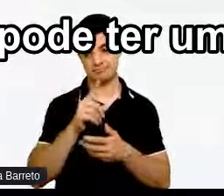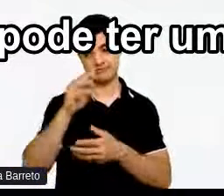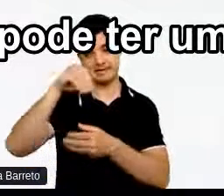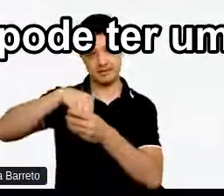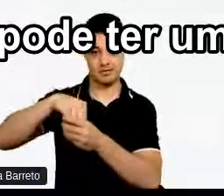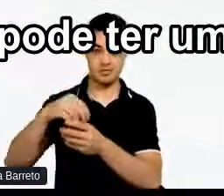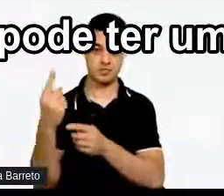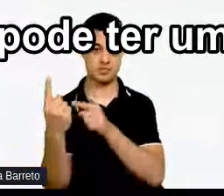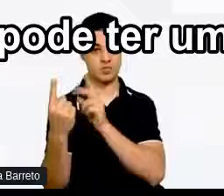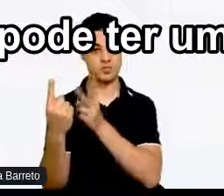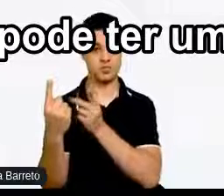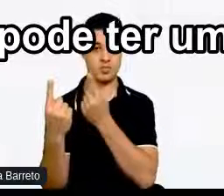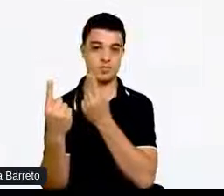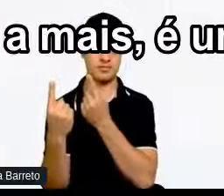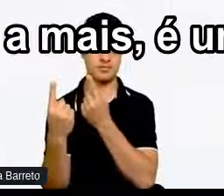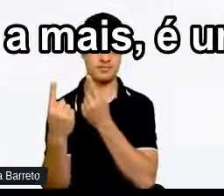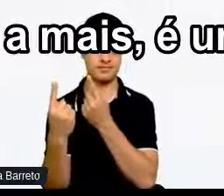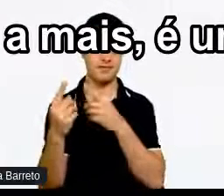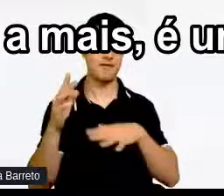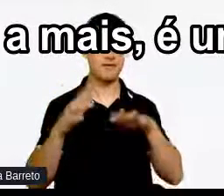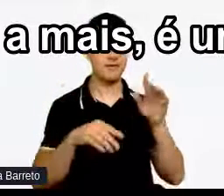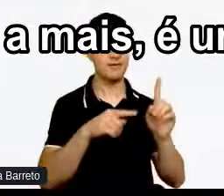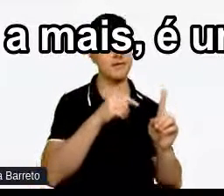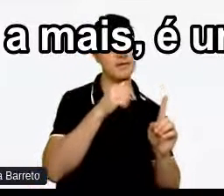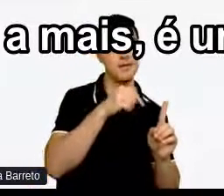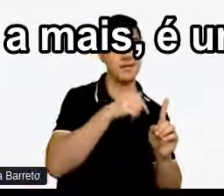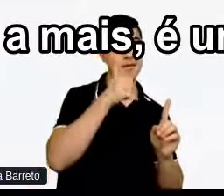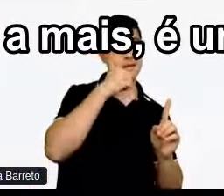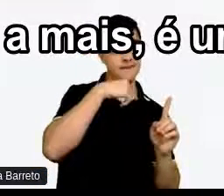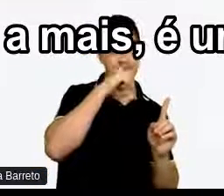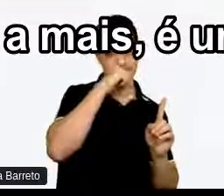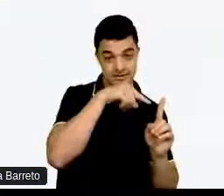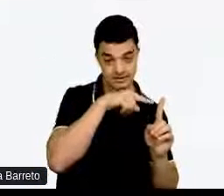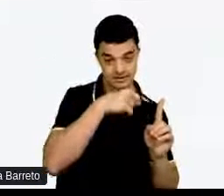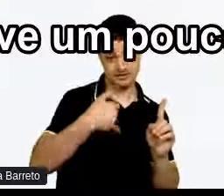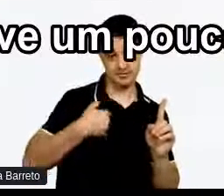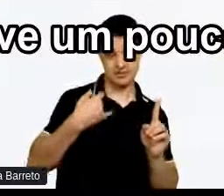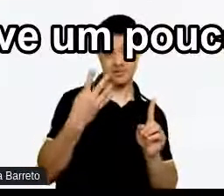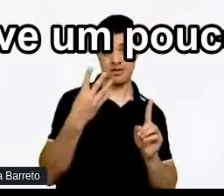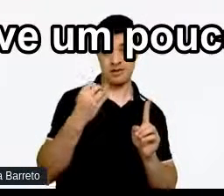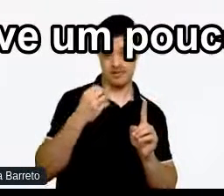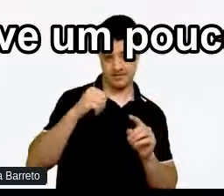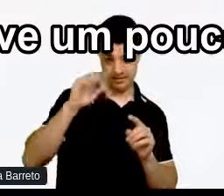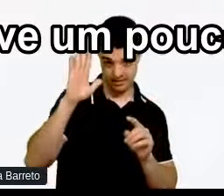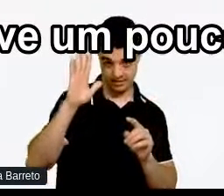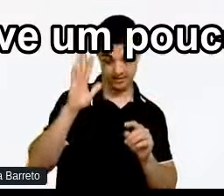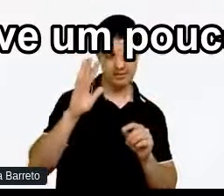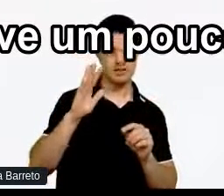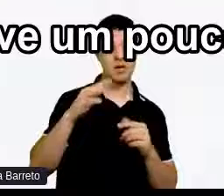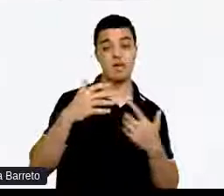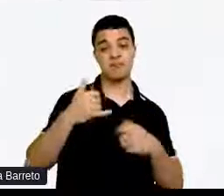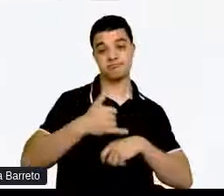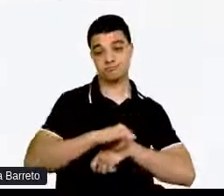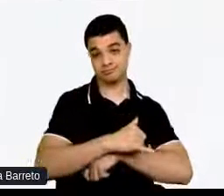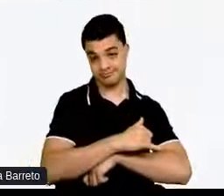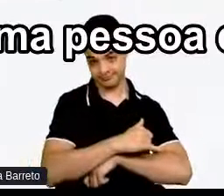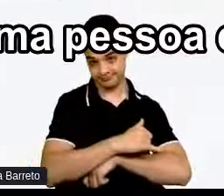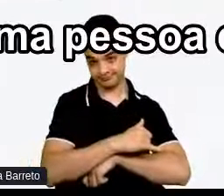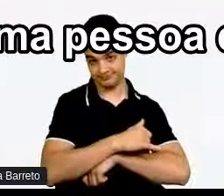é mãe 40 a mais É uma pessoa obesa Que teve um pouco Acesso à educação